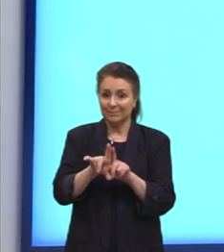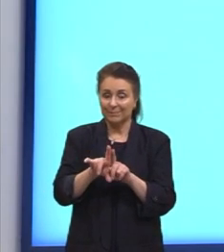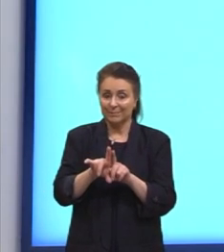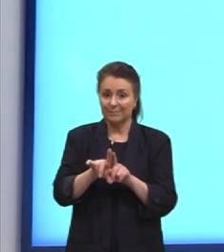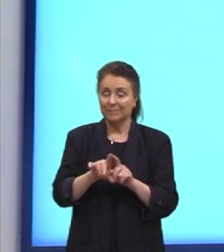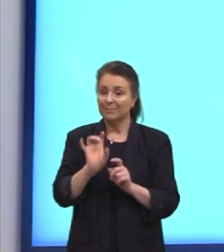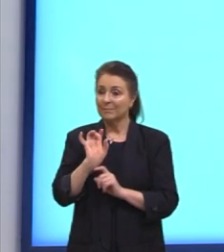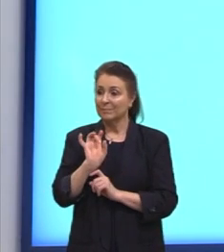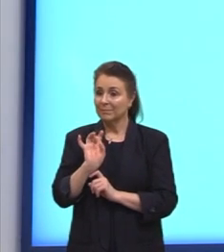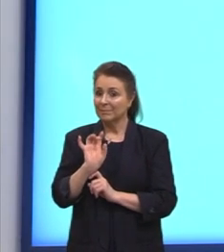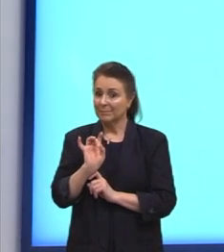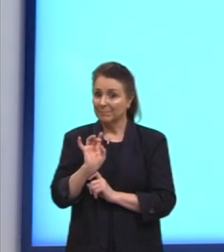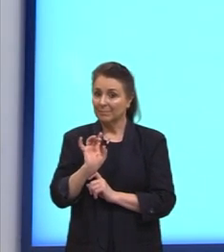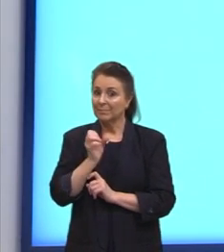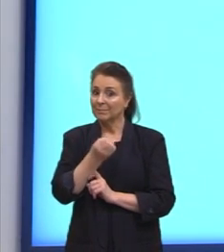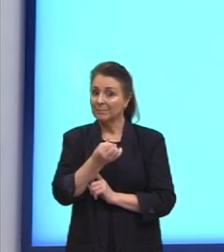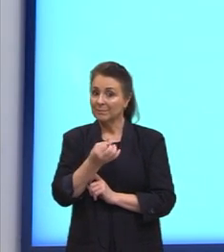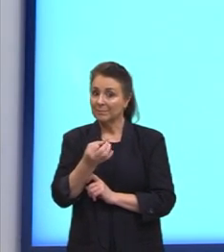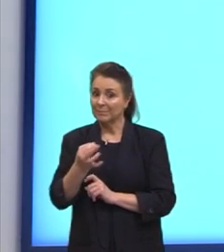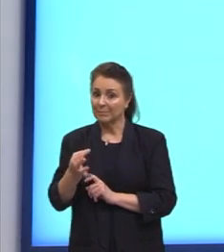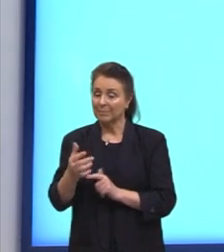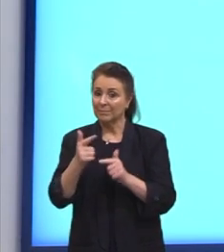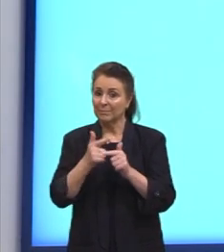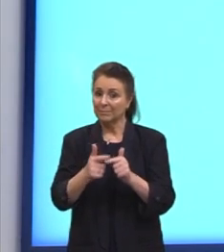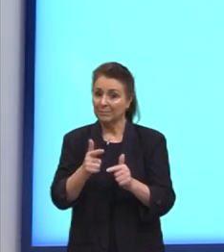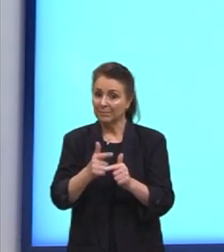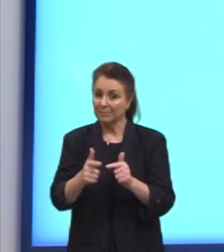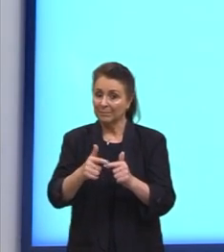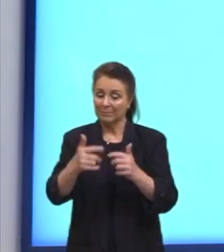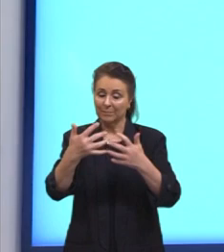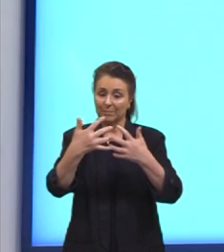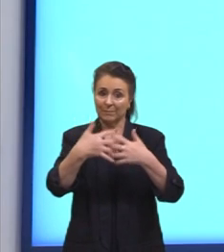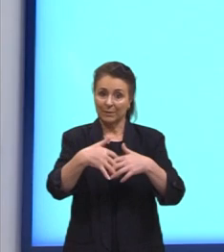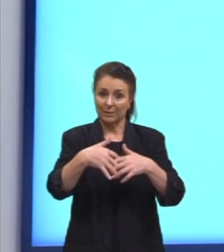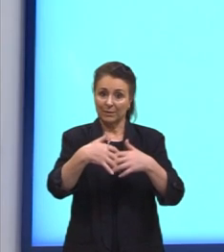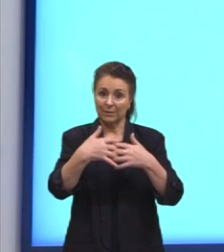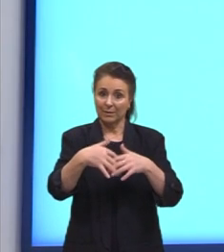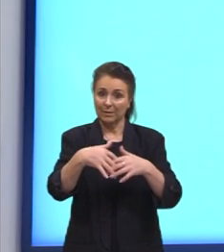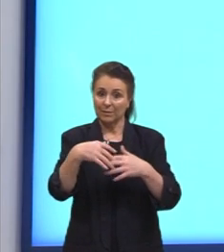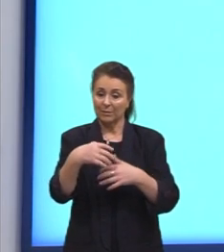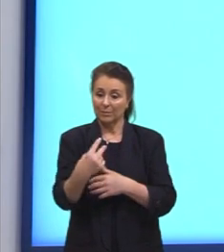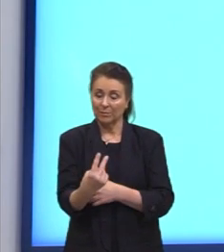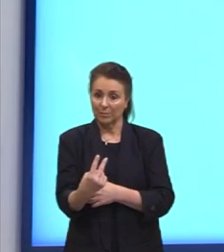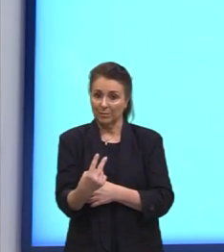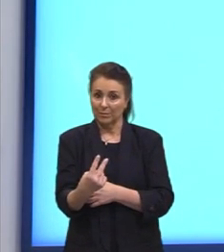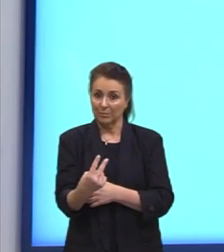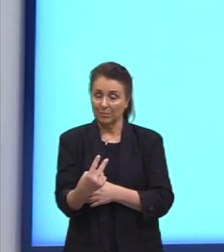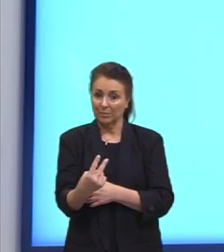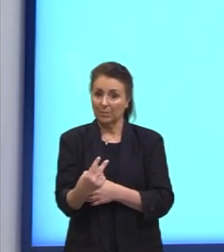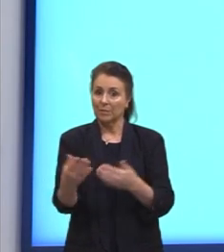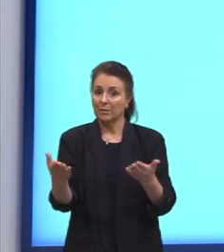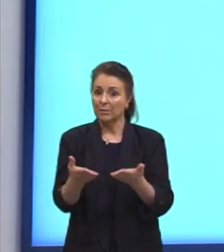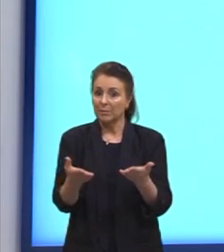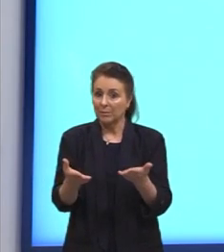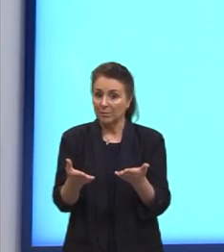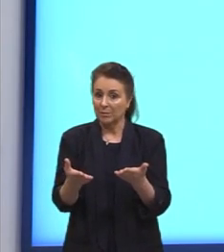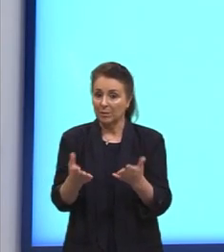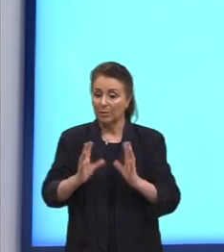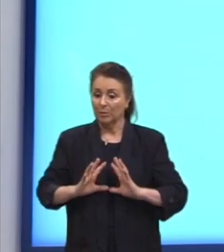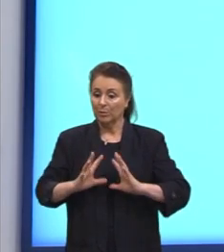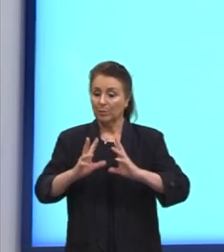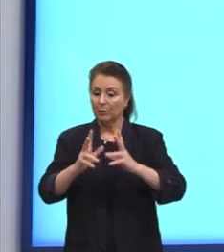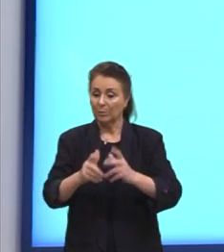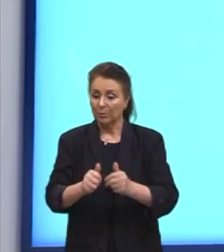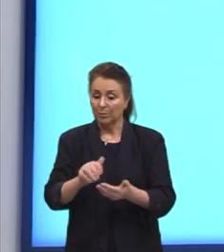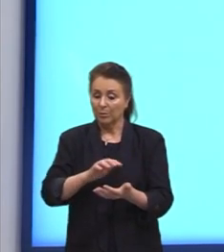somente, né, a quantidade de defeitos da máquina 2. Como que eu vou calcular os defeitos totais?